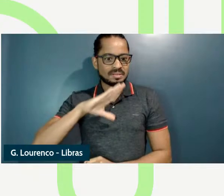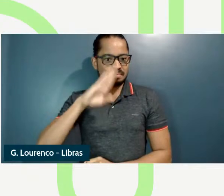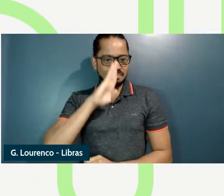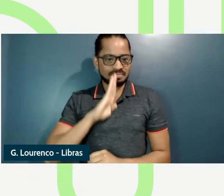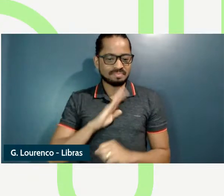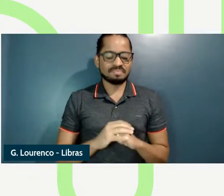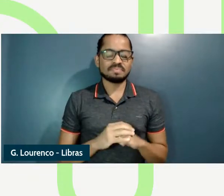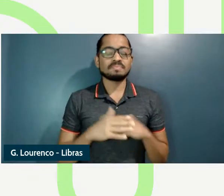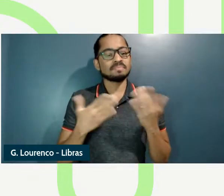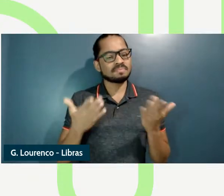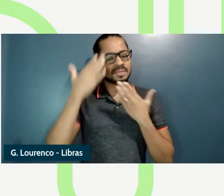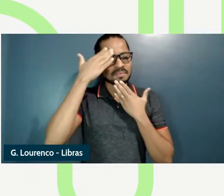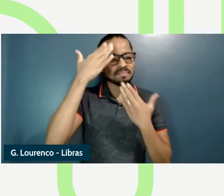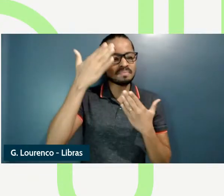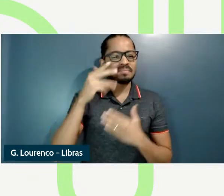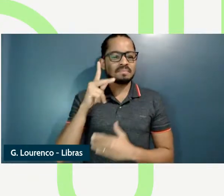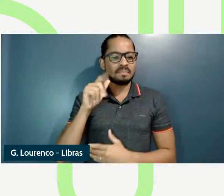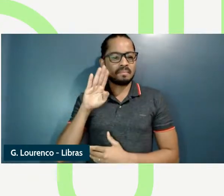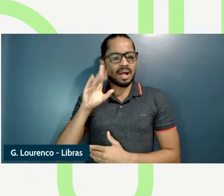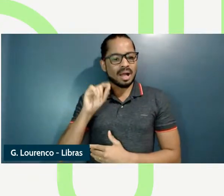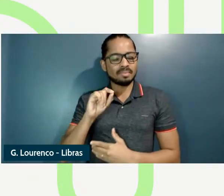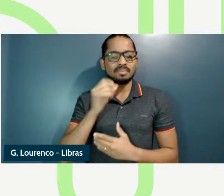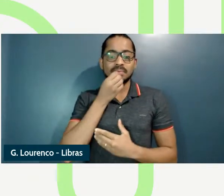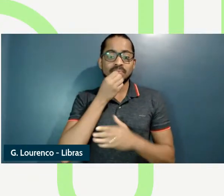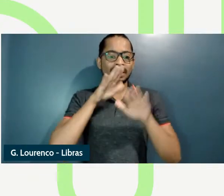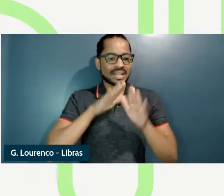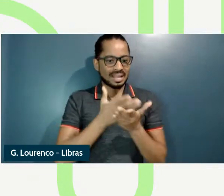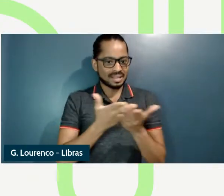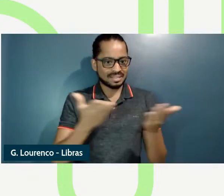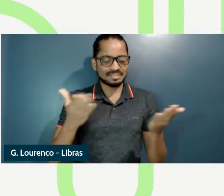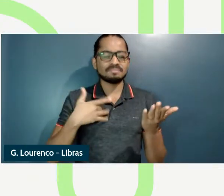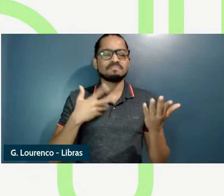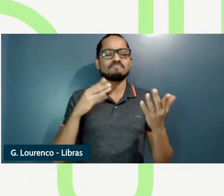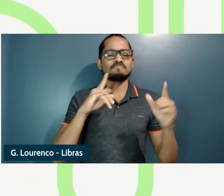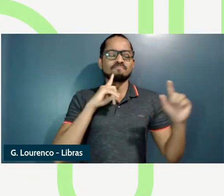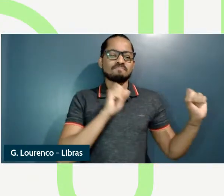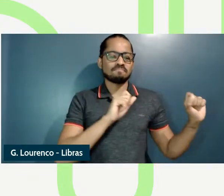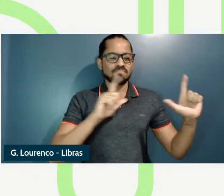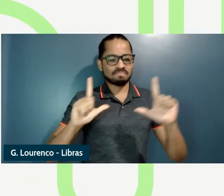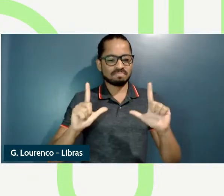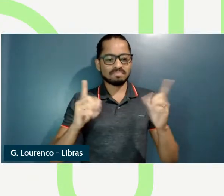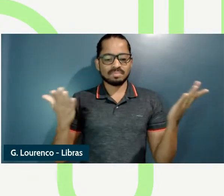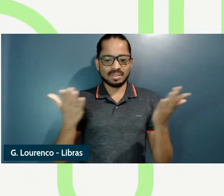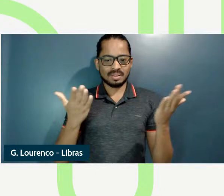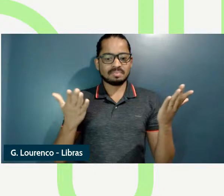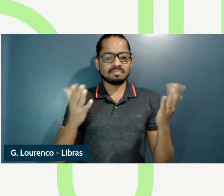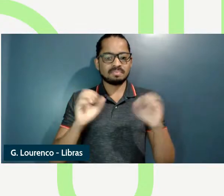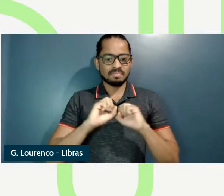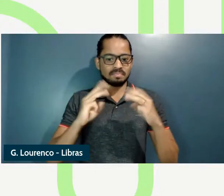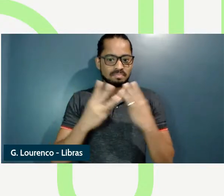Pablo boa tarde a todos vou compartilhar então a minha apresentação